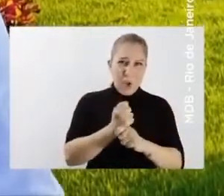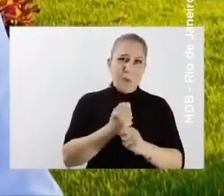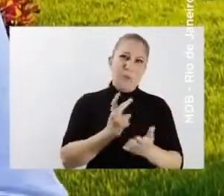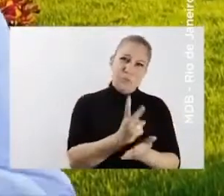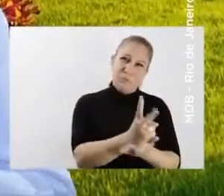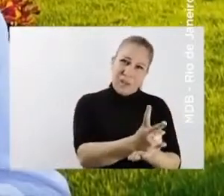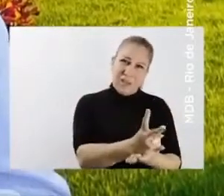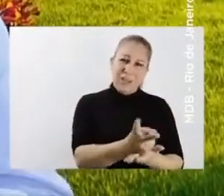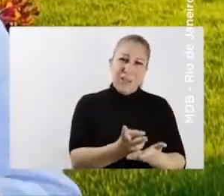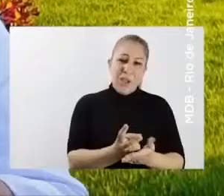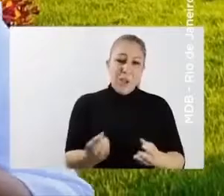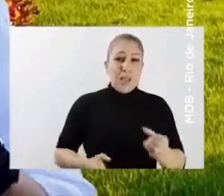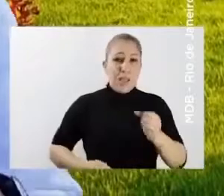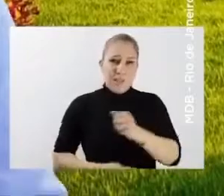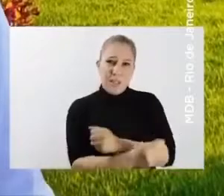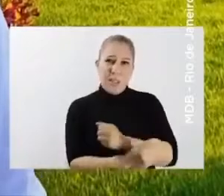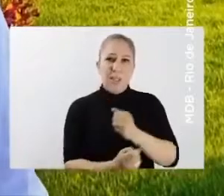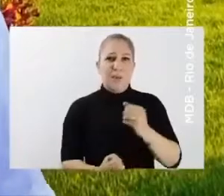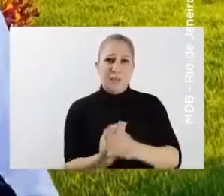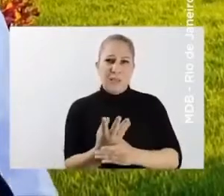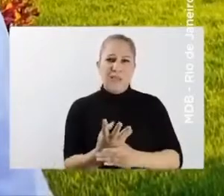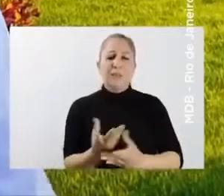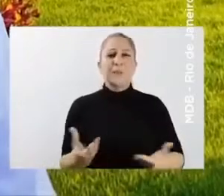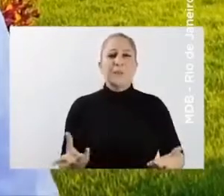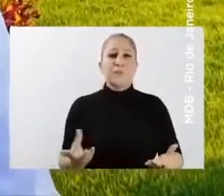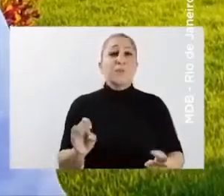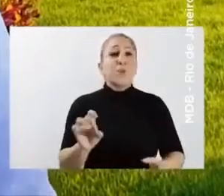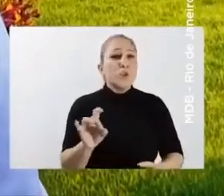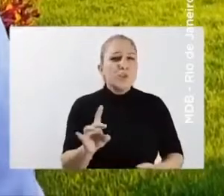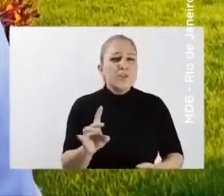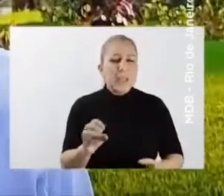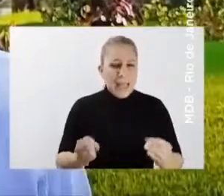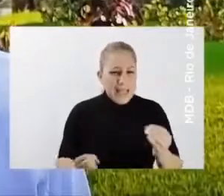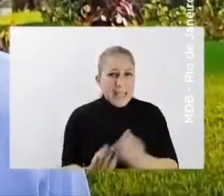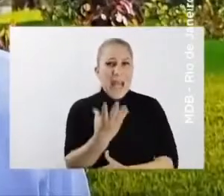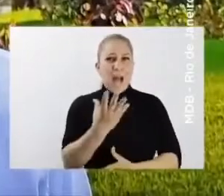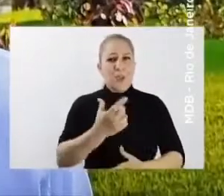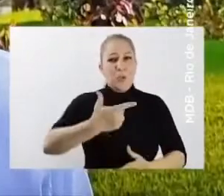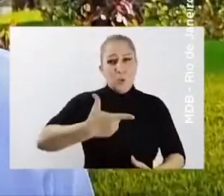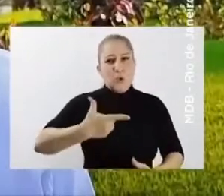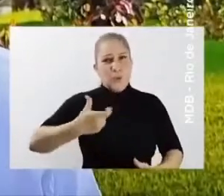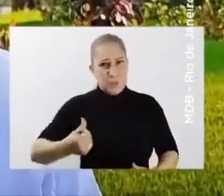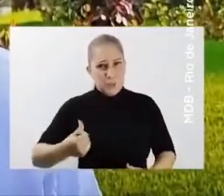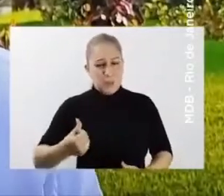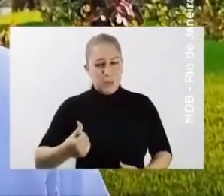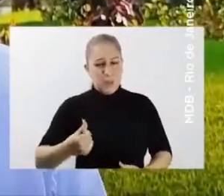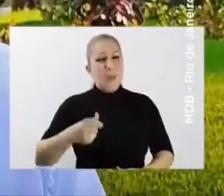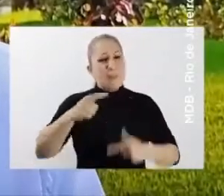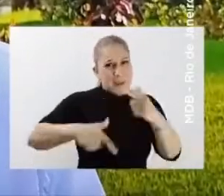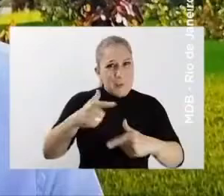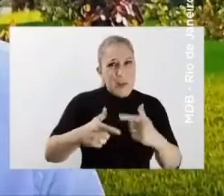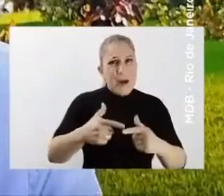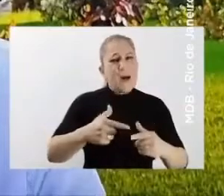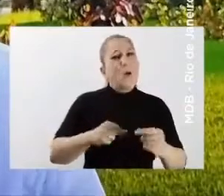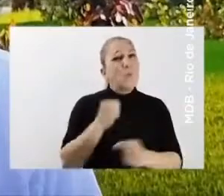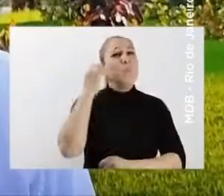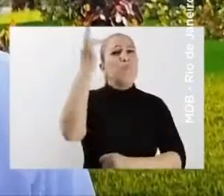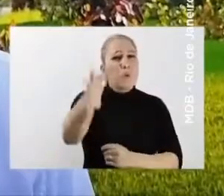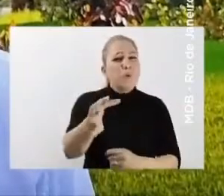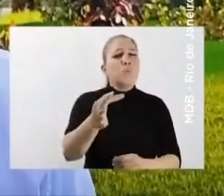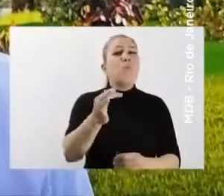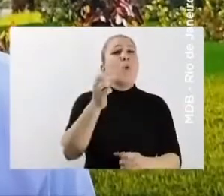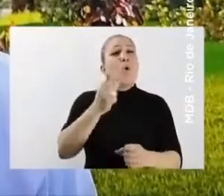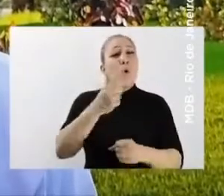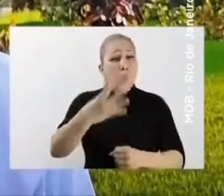retomar as obras que Eduardo Paes parou e o Crivella não continuou e investir na economia criativa. Só com essas medidas, nós já vamos trazer 200 mil postos de